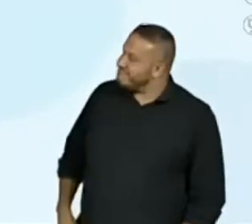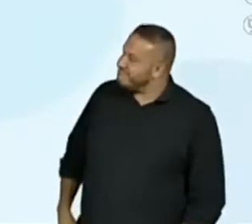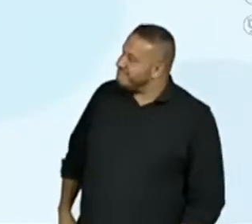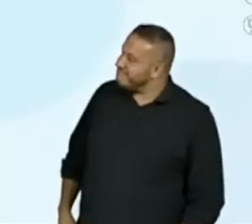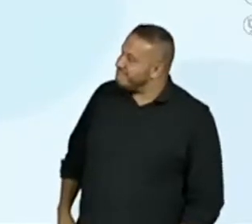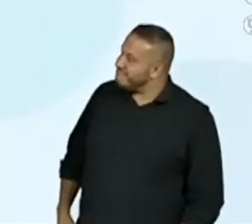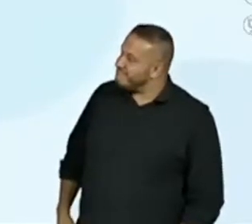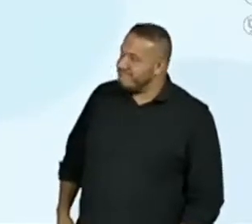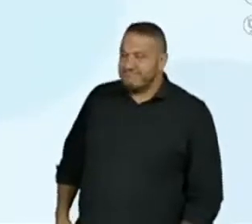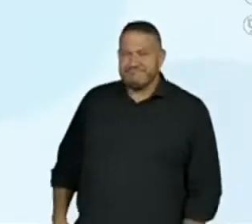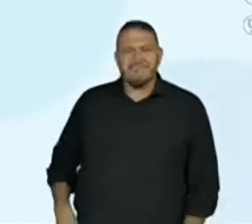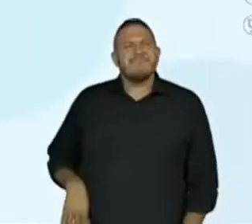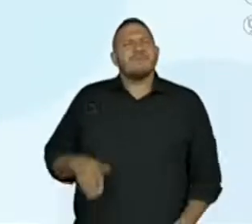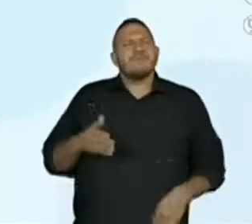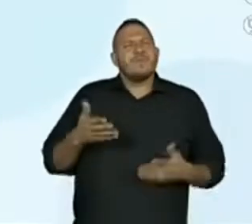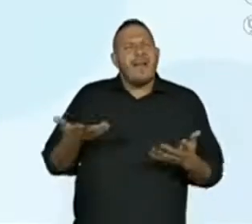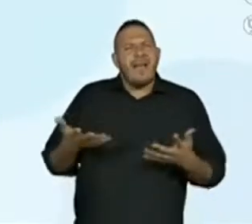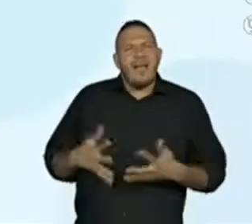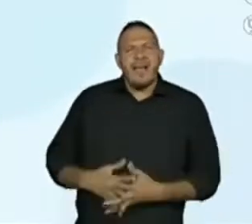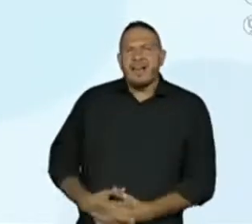qual constelação